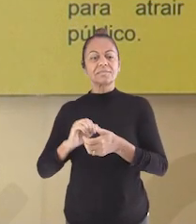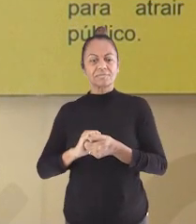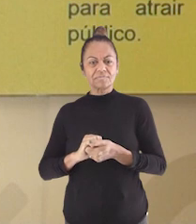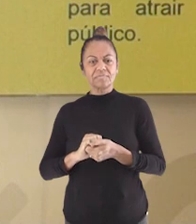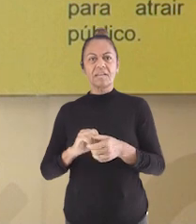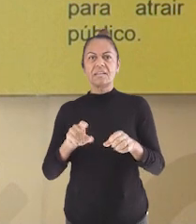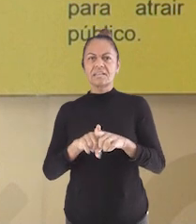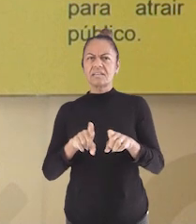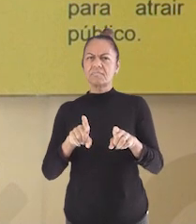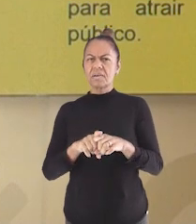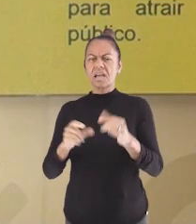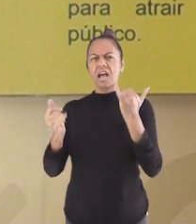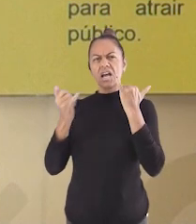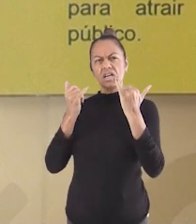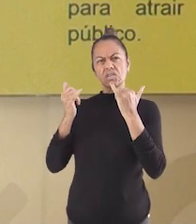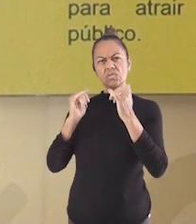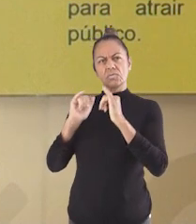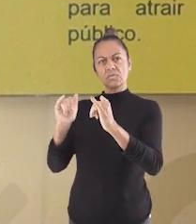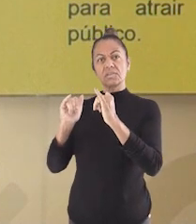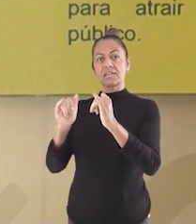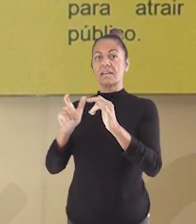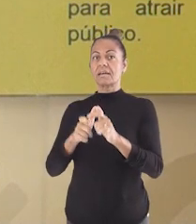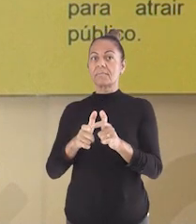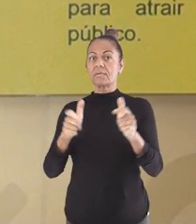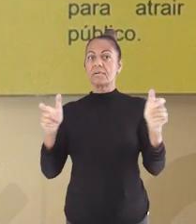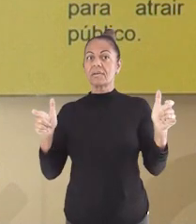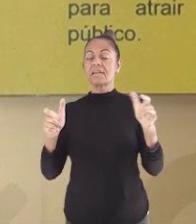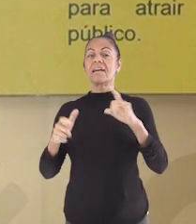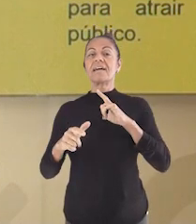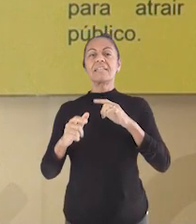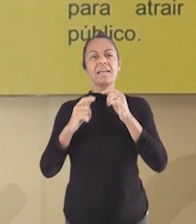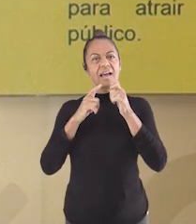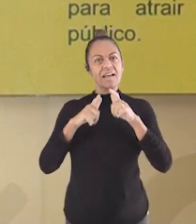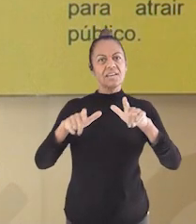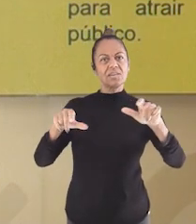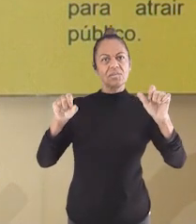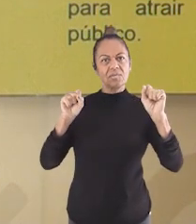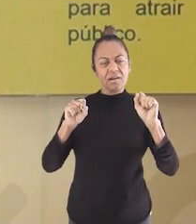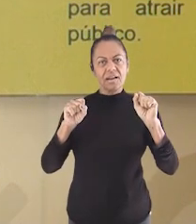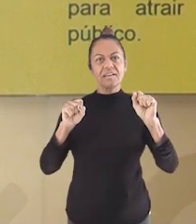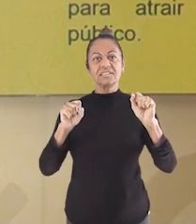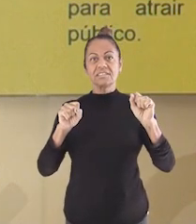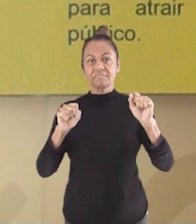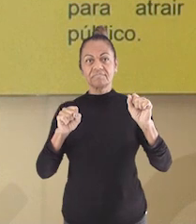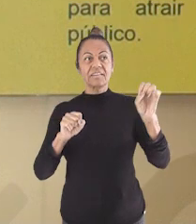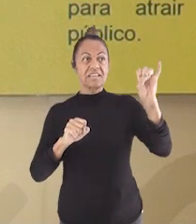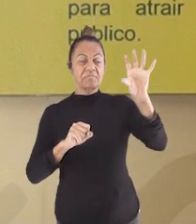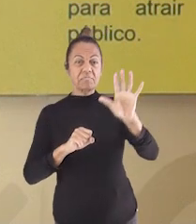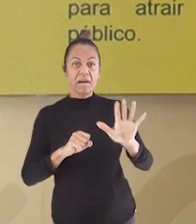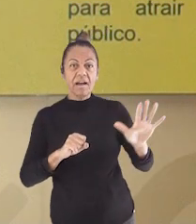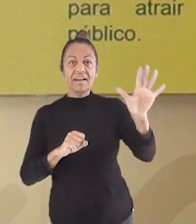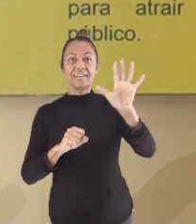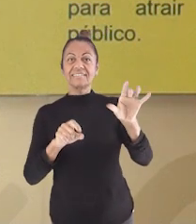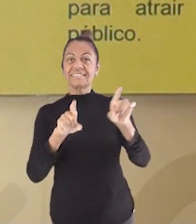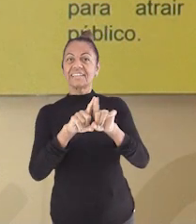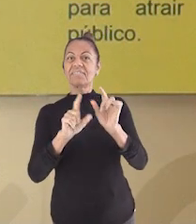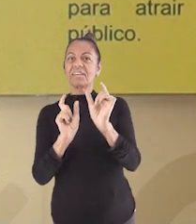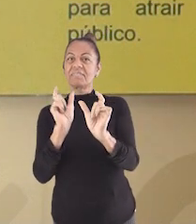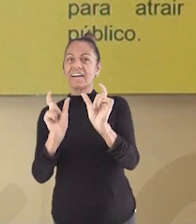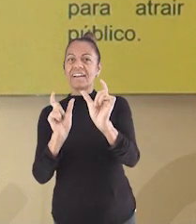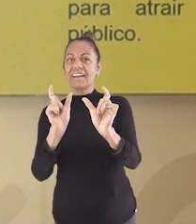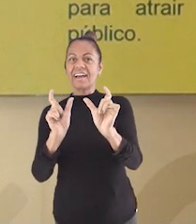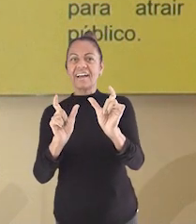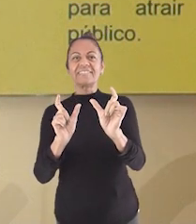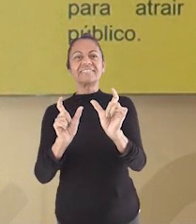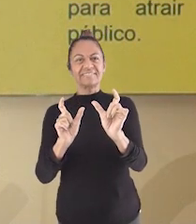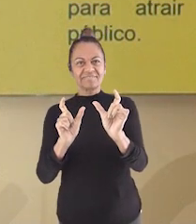Observamos que os anúncios publicitários, na maioria das vezes, usam a linguagem mista ou híbrida. Para